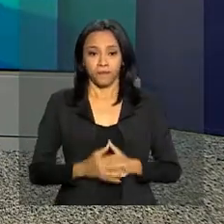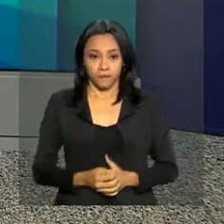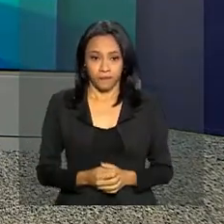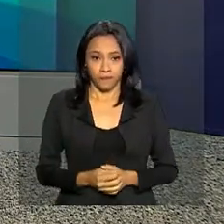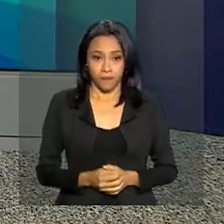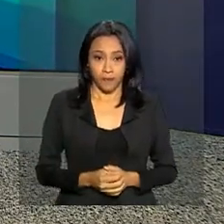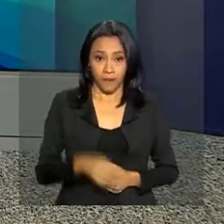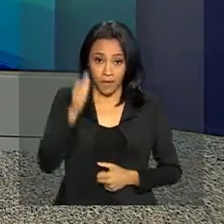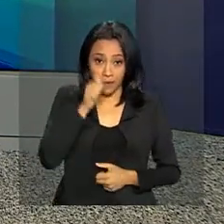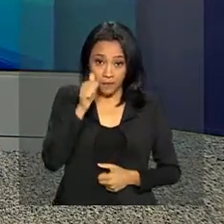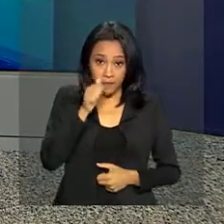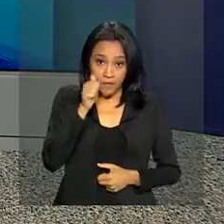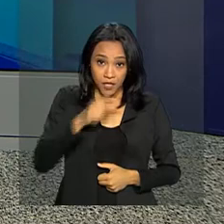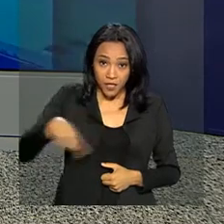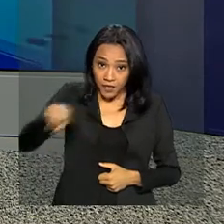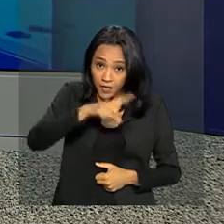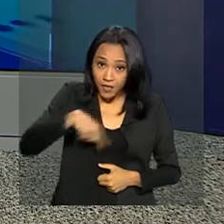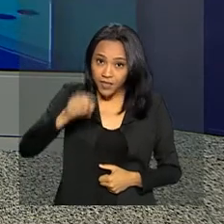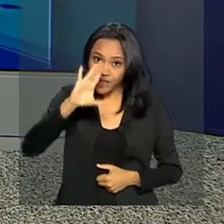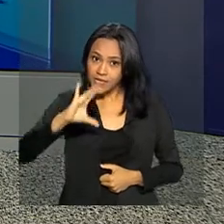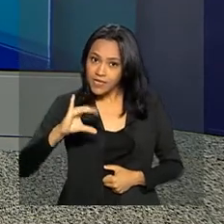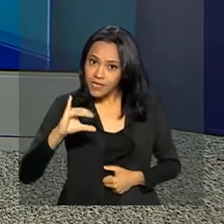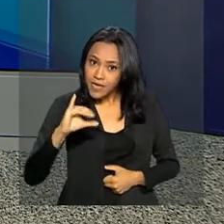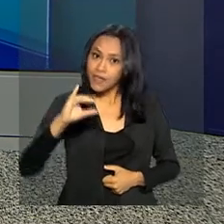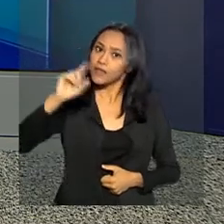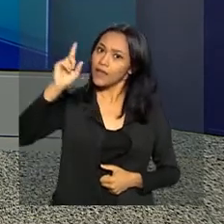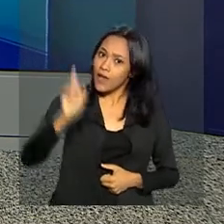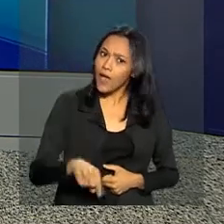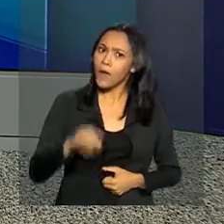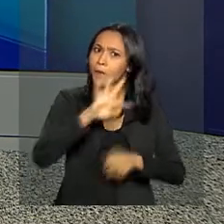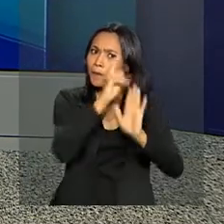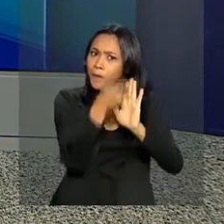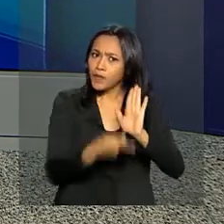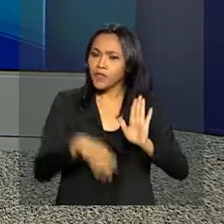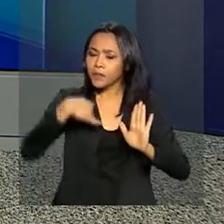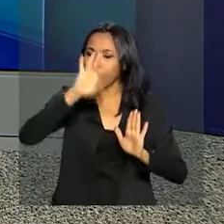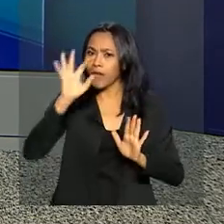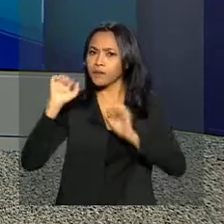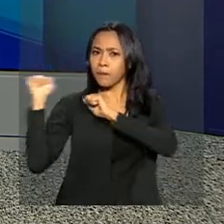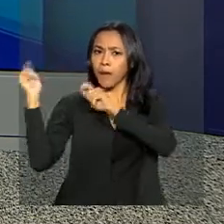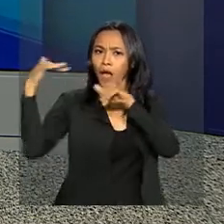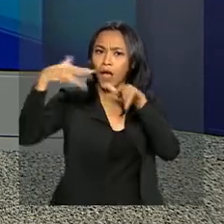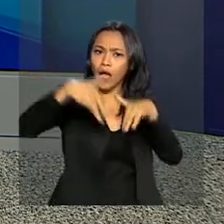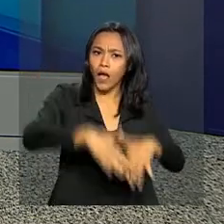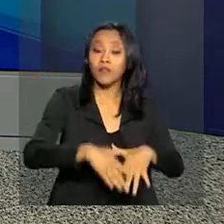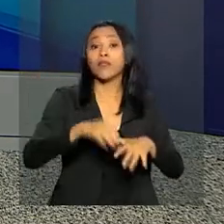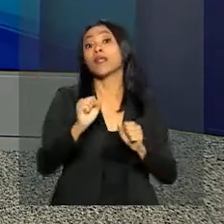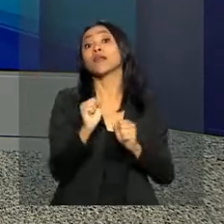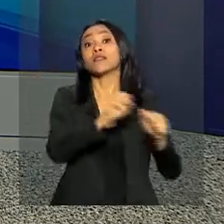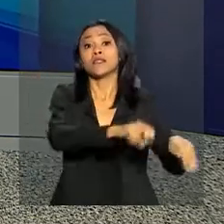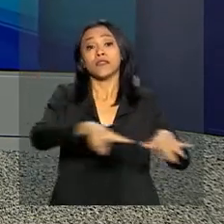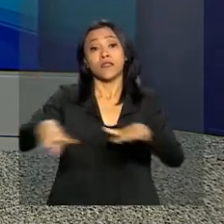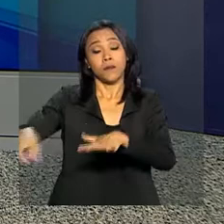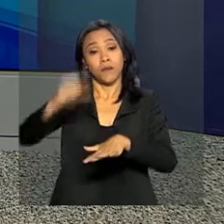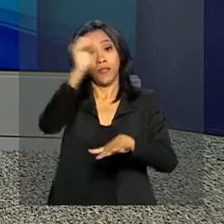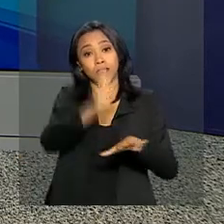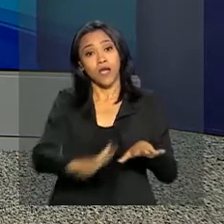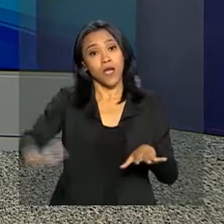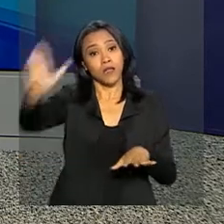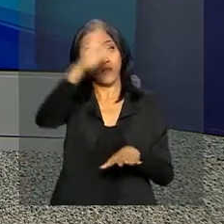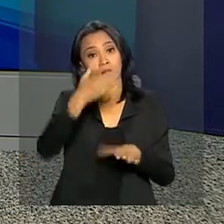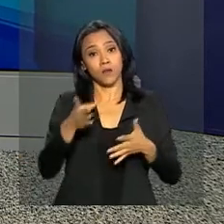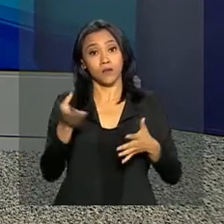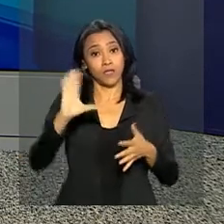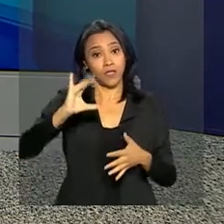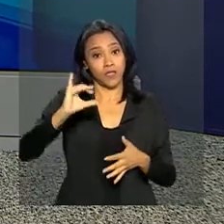Meninas na Ciência. Esse é um dos projetos mais visitados na edição deste ano da Semana Nacional de Ciência e Tecnologia.